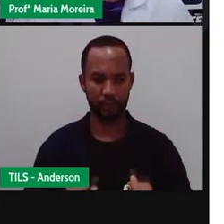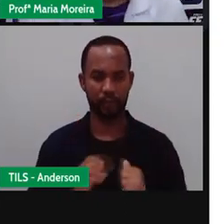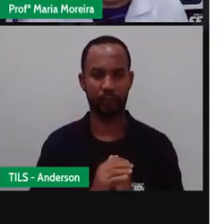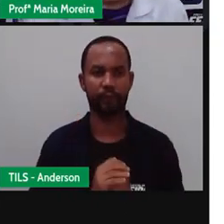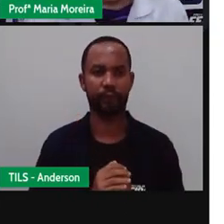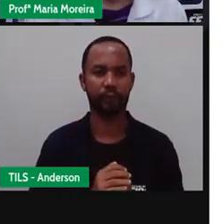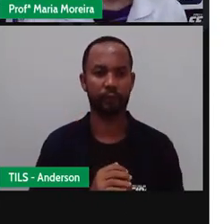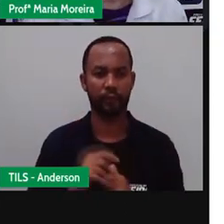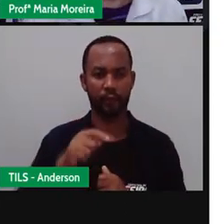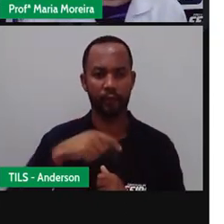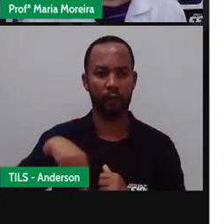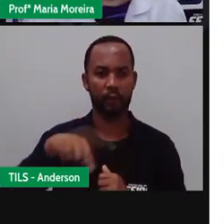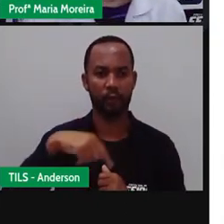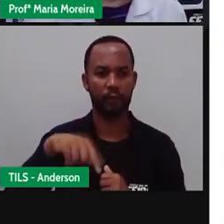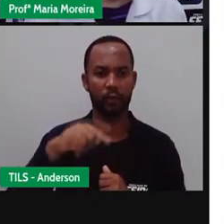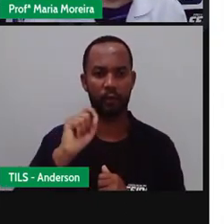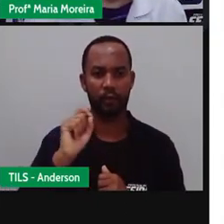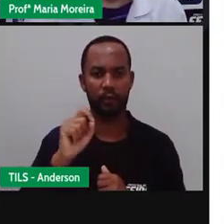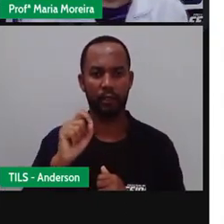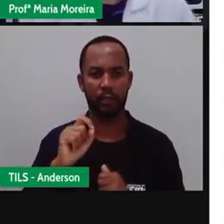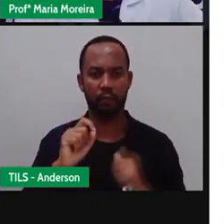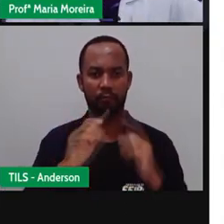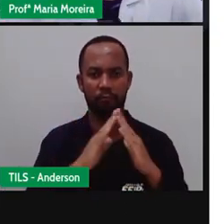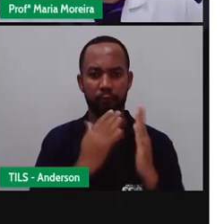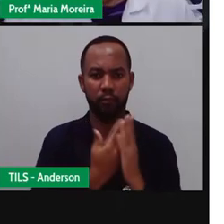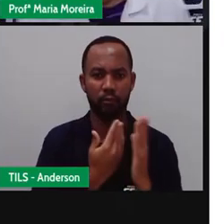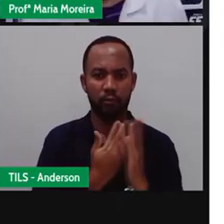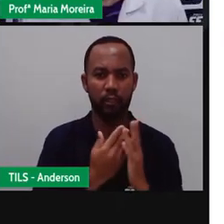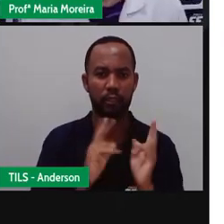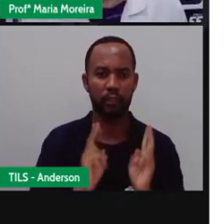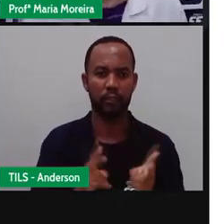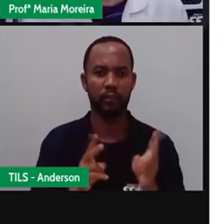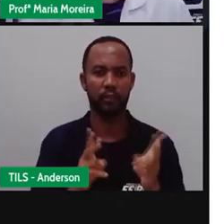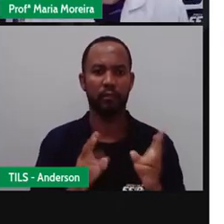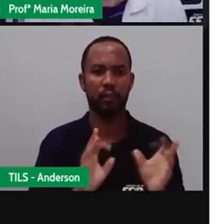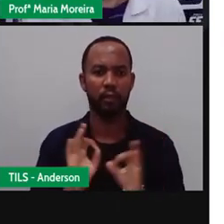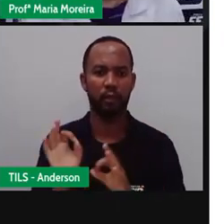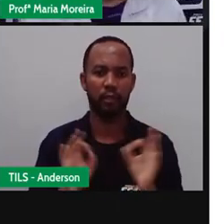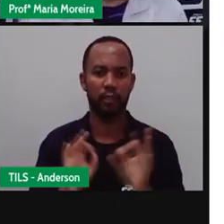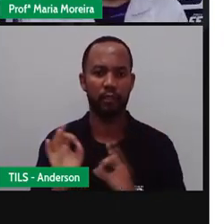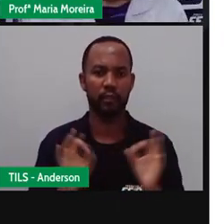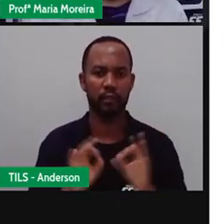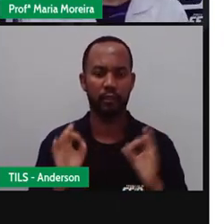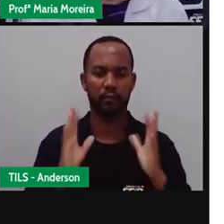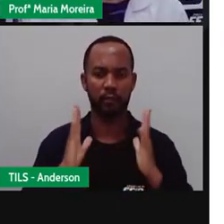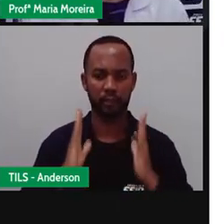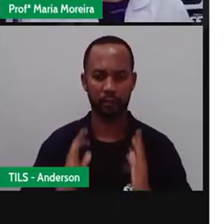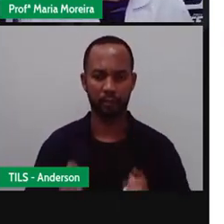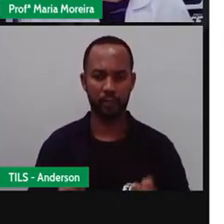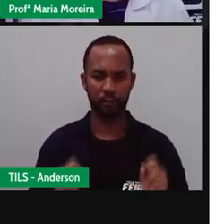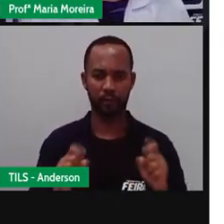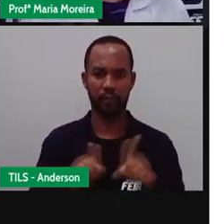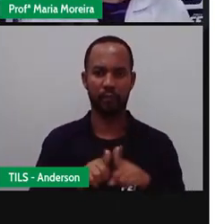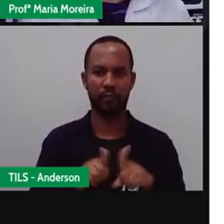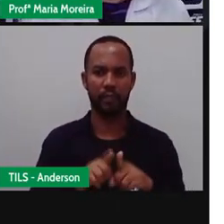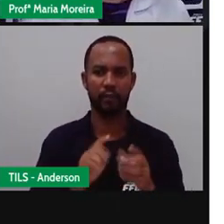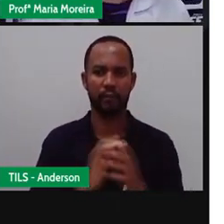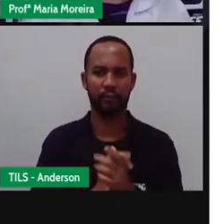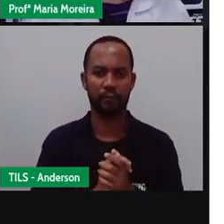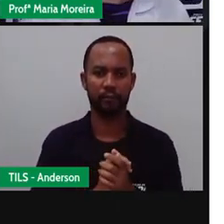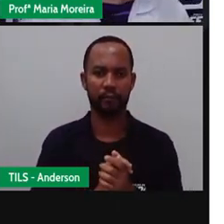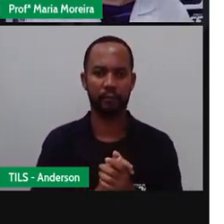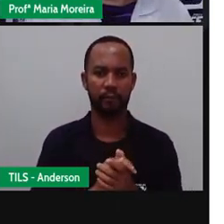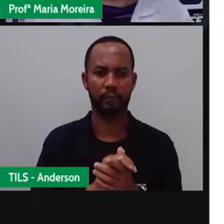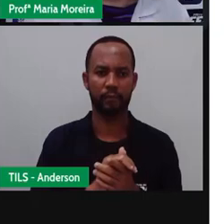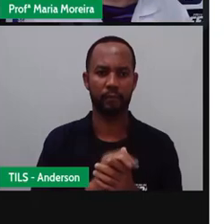Quando a está fazendo aula prática A Pró sempre volta para vocês E diz, ó Vamos organizar isso aqui Vamos limpar isso aqui E a Pró também lembra